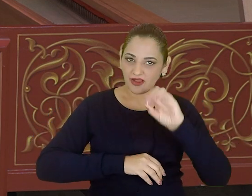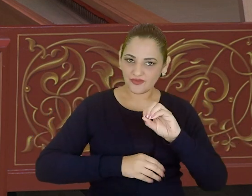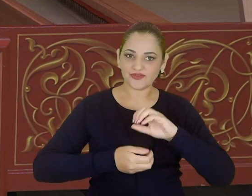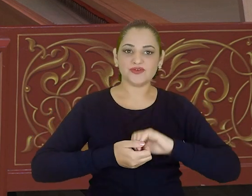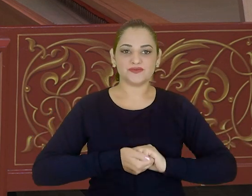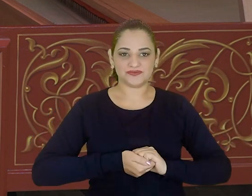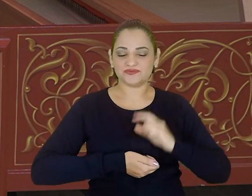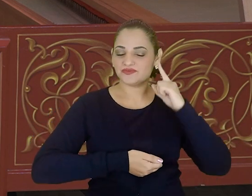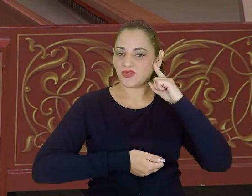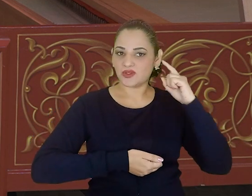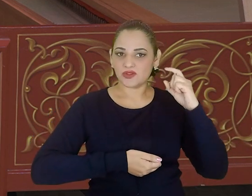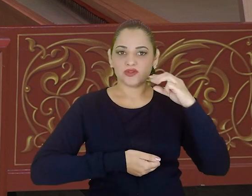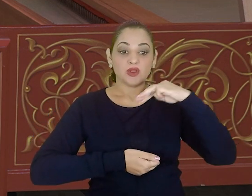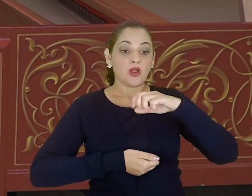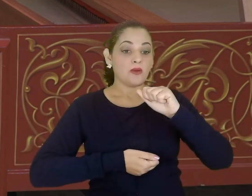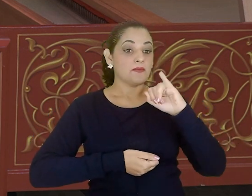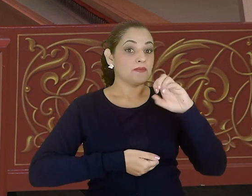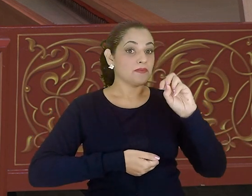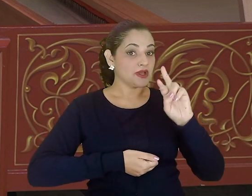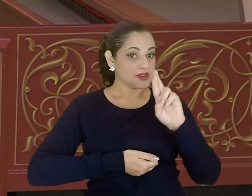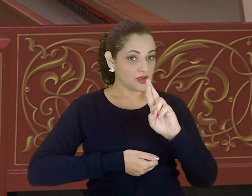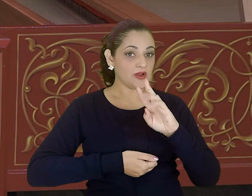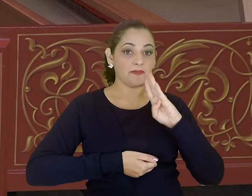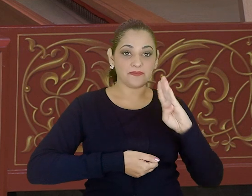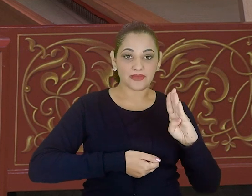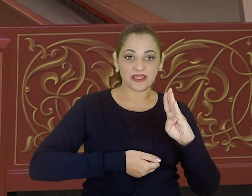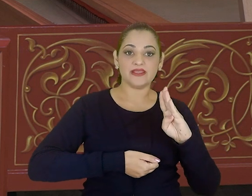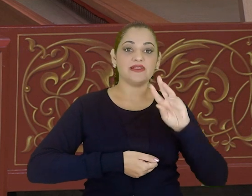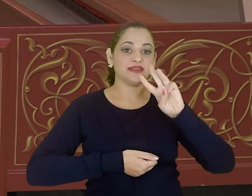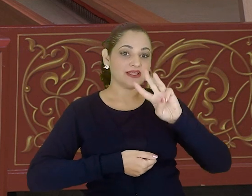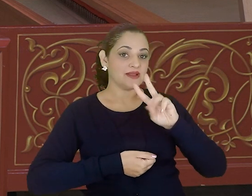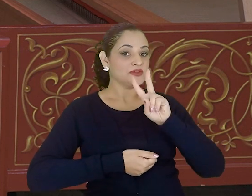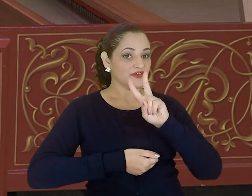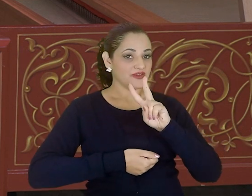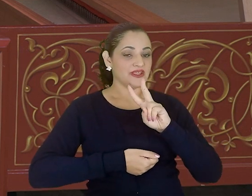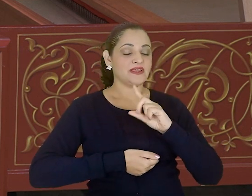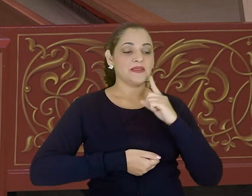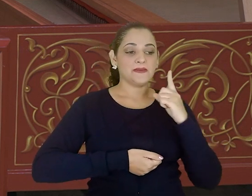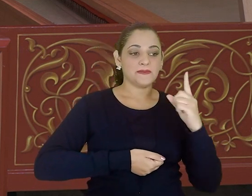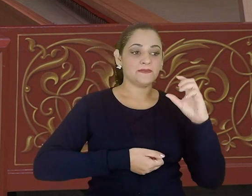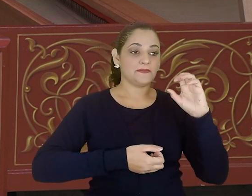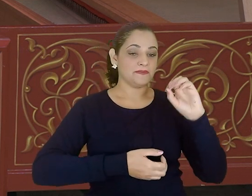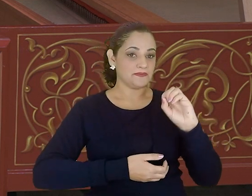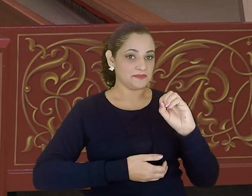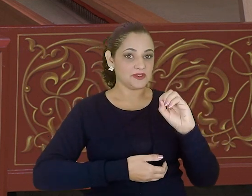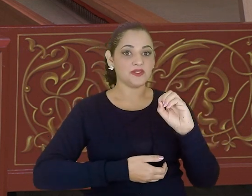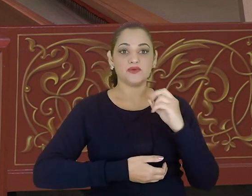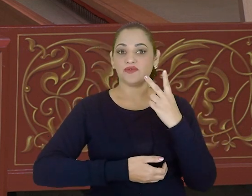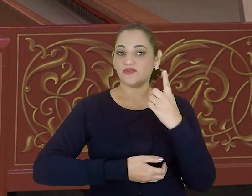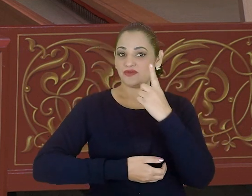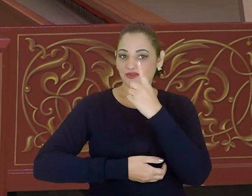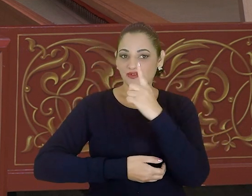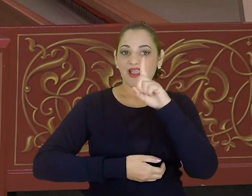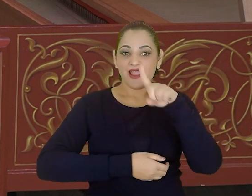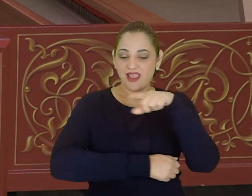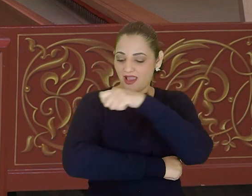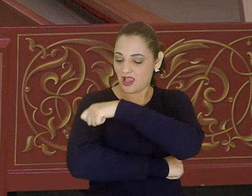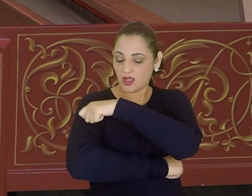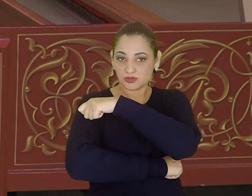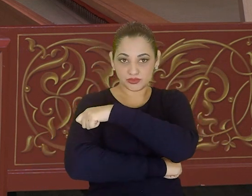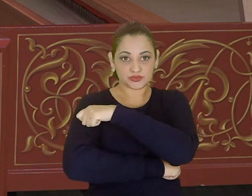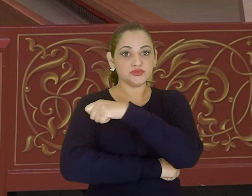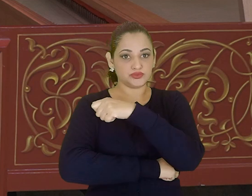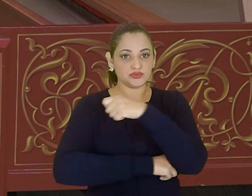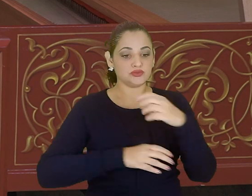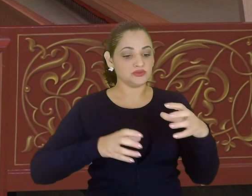em sol maior, BWV 1021. E quem estará ao violino é um aluno do Núcleo de Música Antiga,